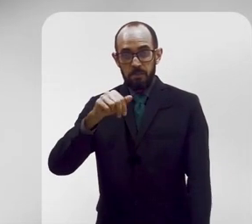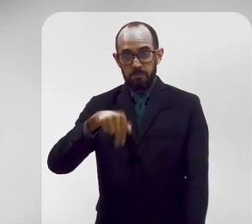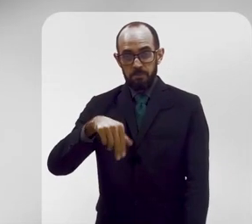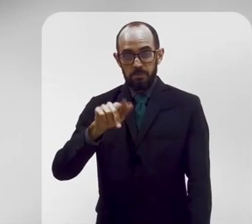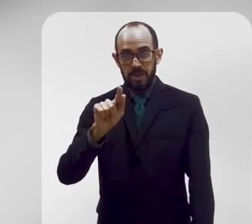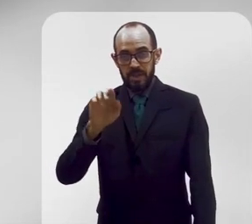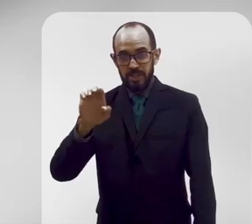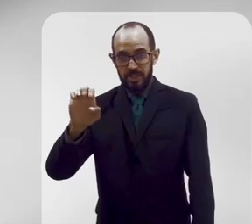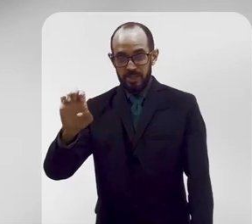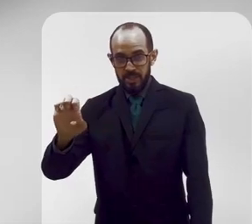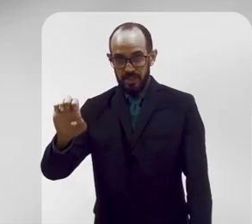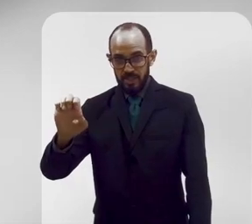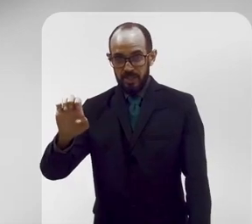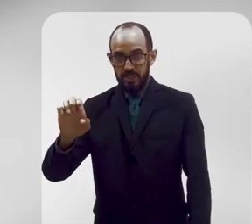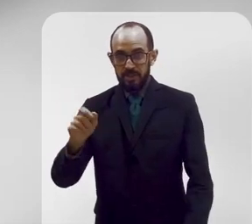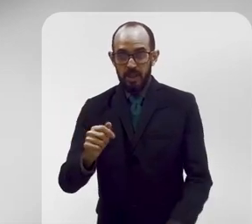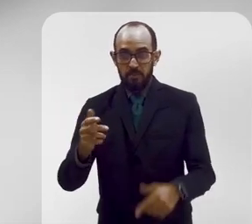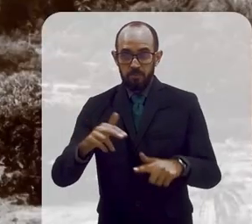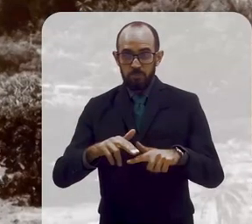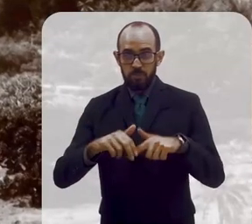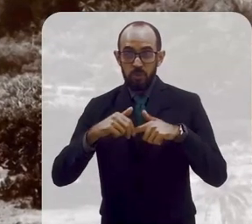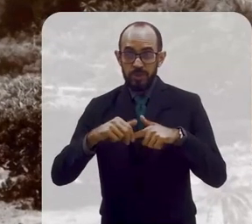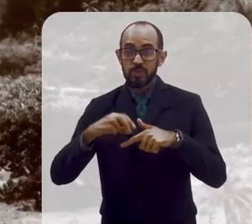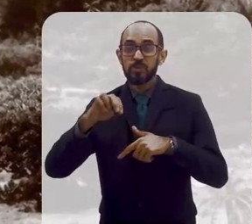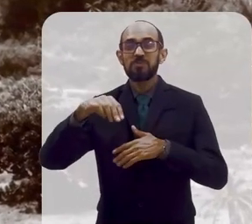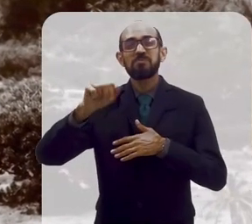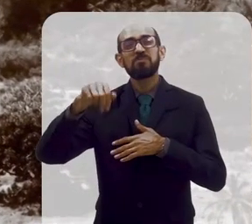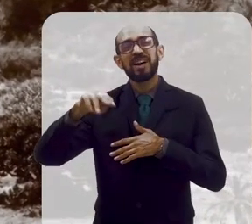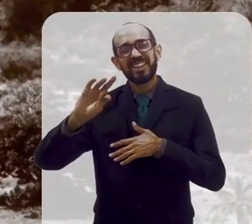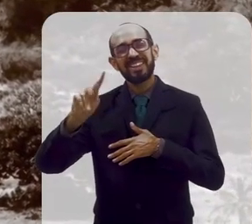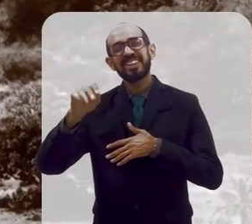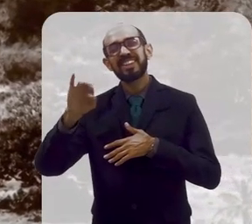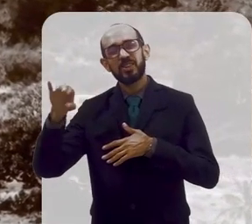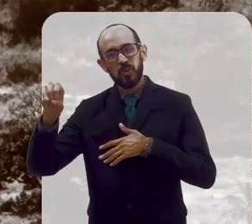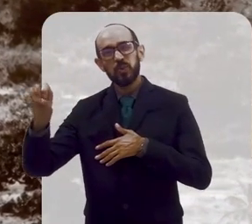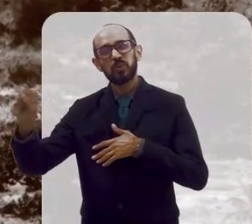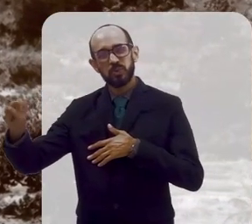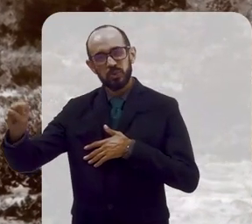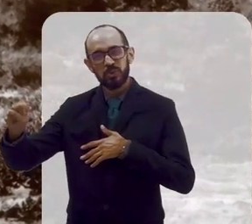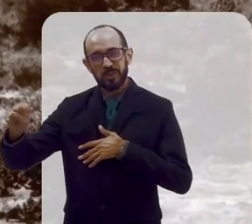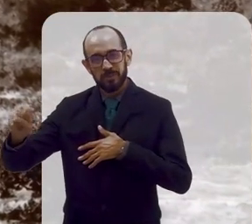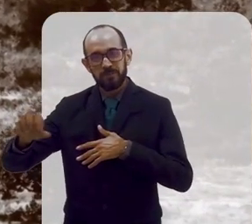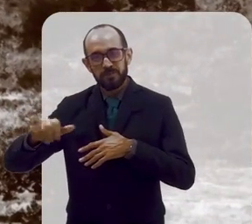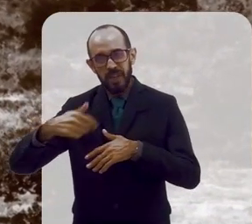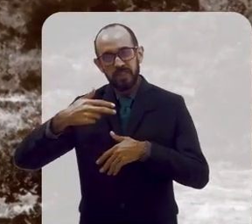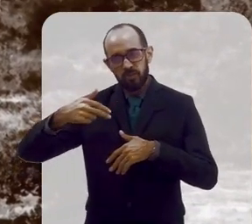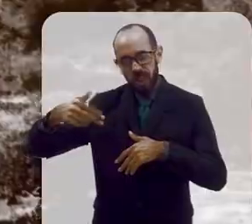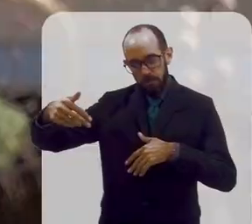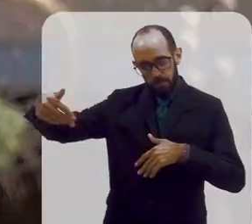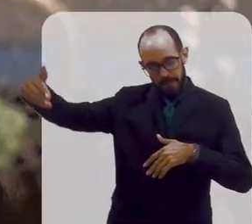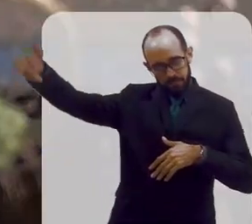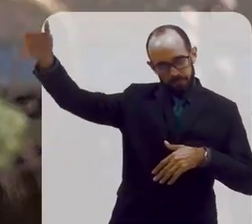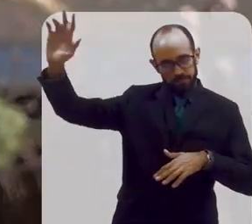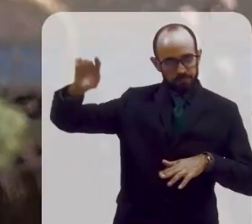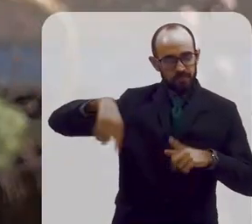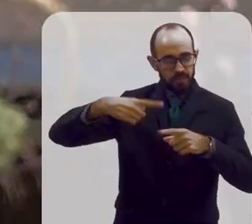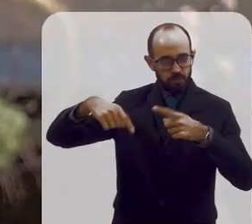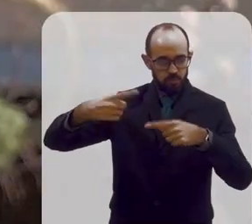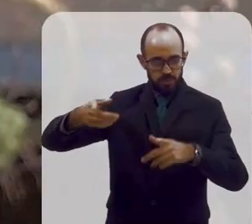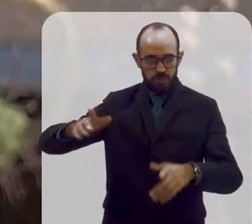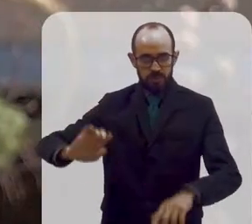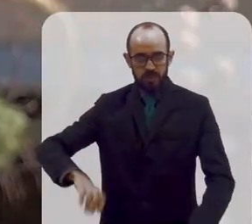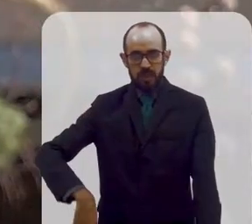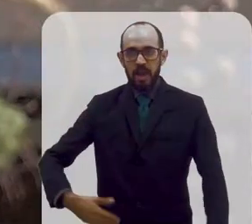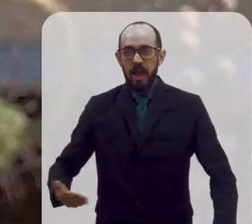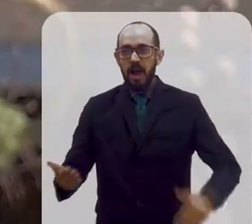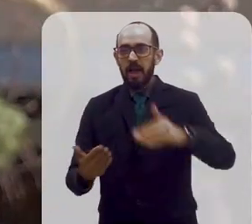essa região era uma região de Mangue, por isso o nome Manguinhos. E aí você descia e vinha a pé, até chegar no